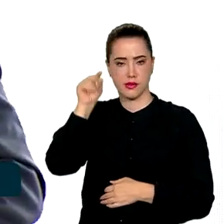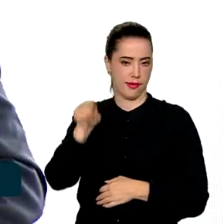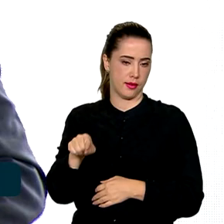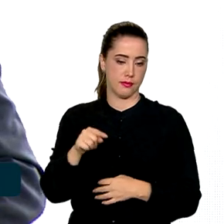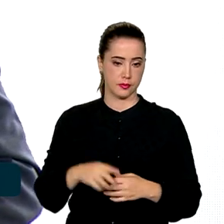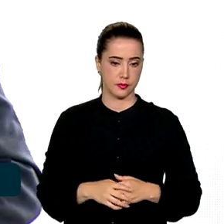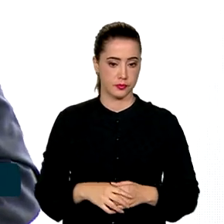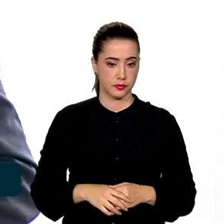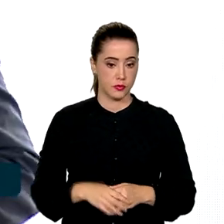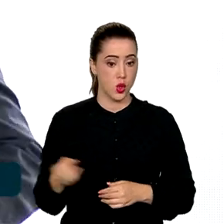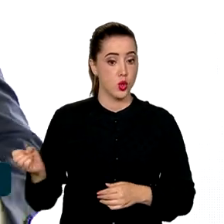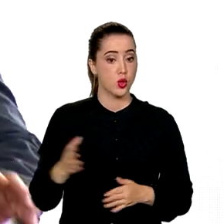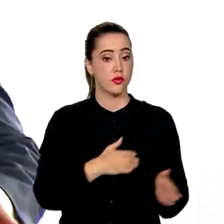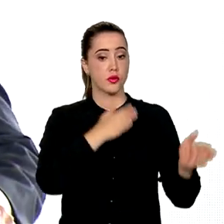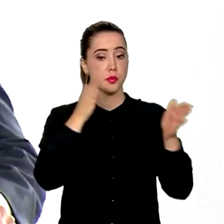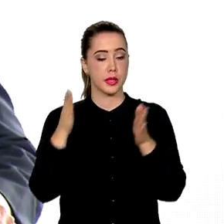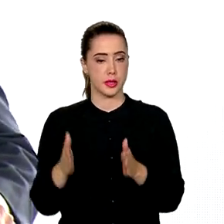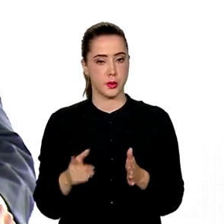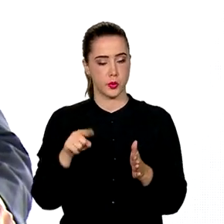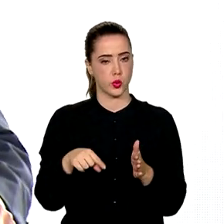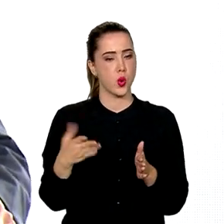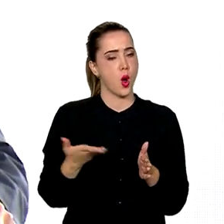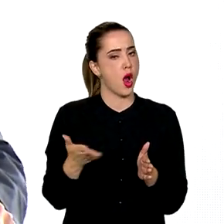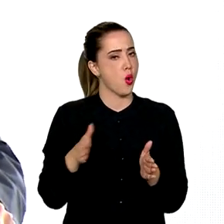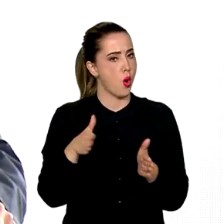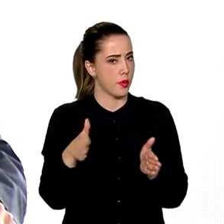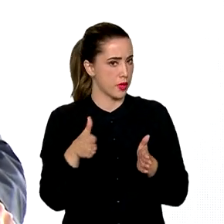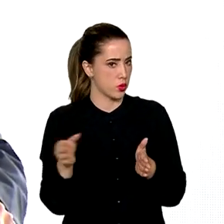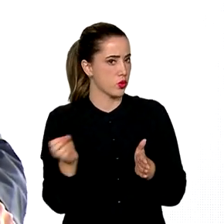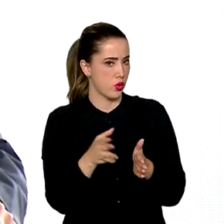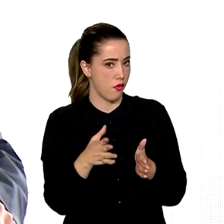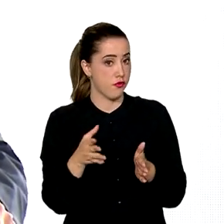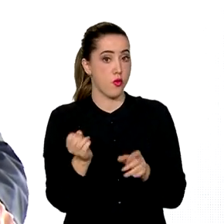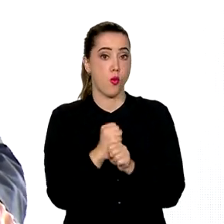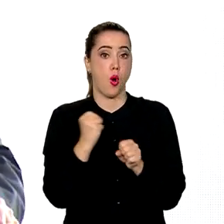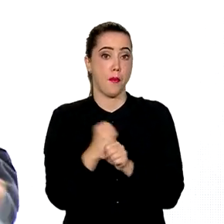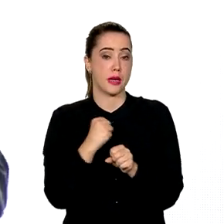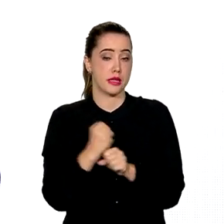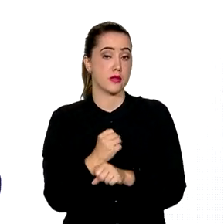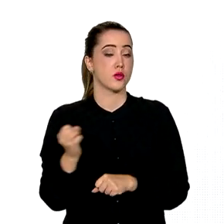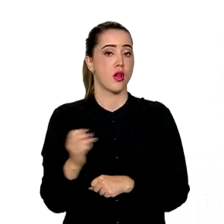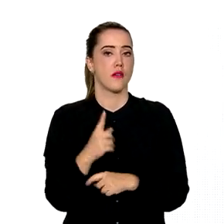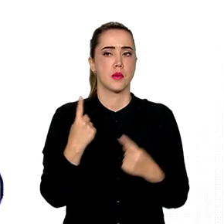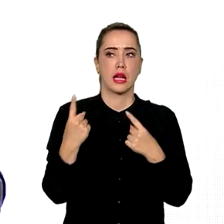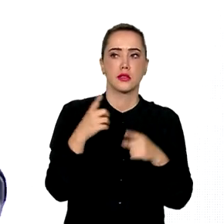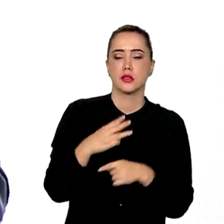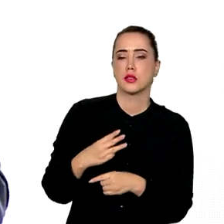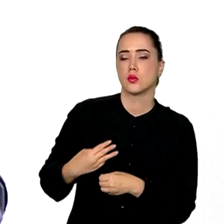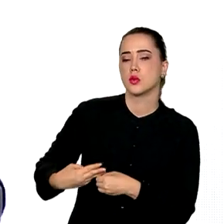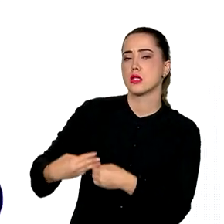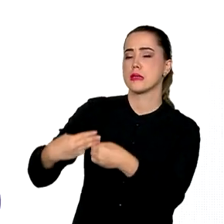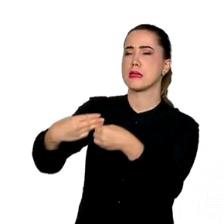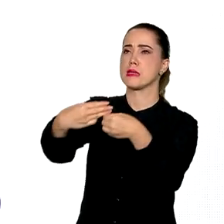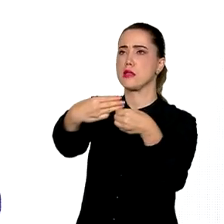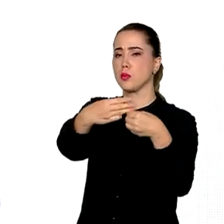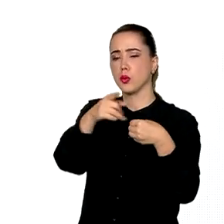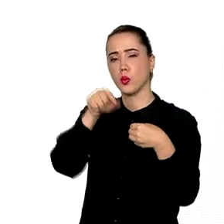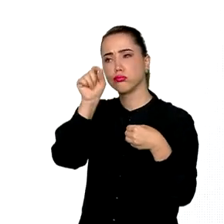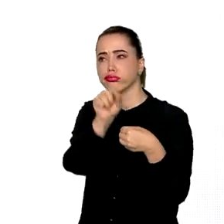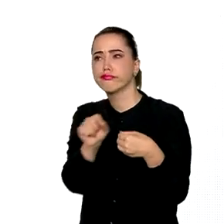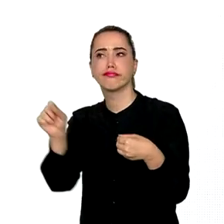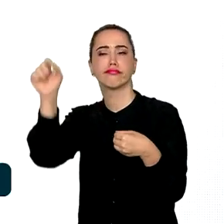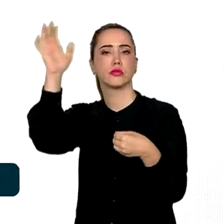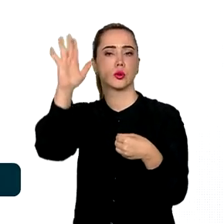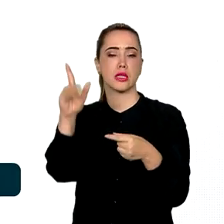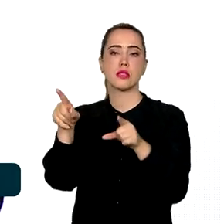Entra essa nova fase com novas obras para cada município brasileiro e